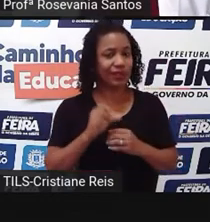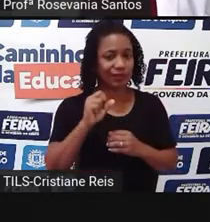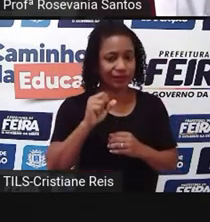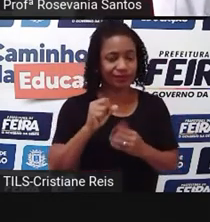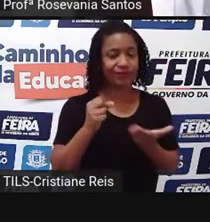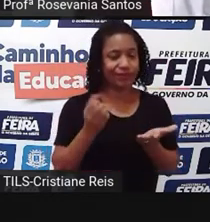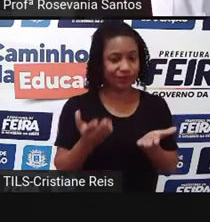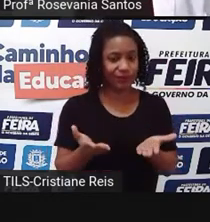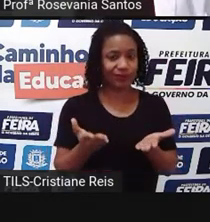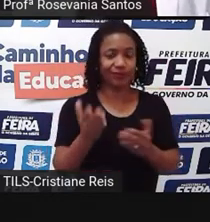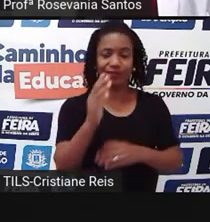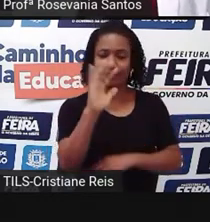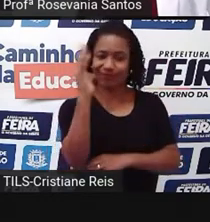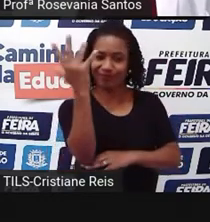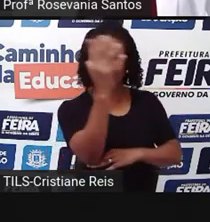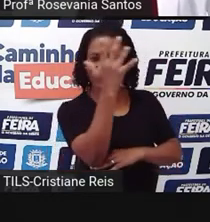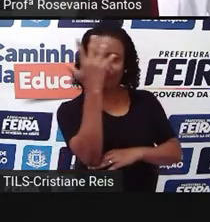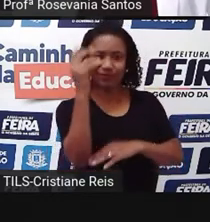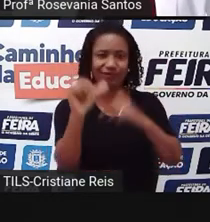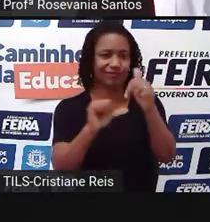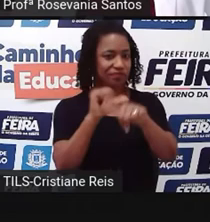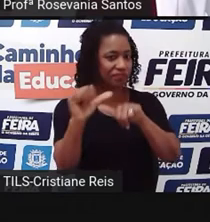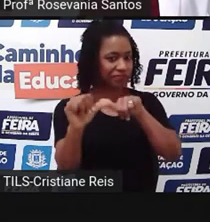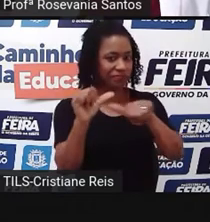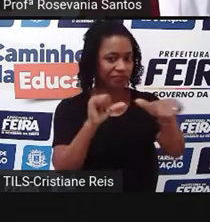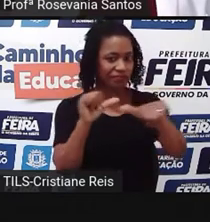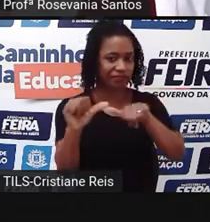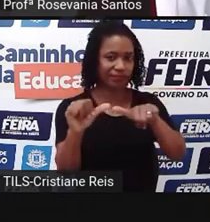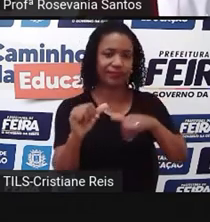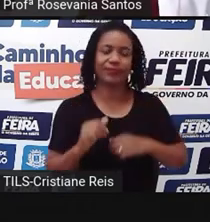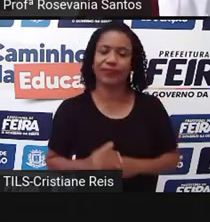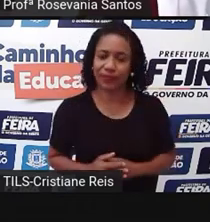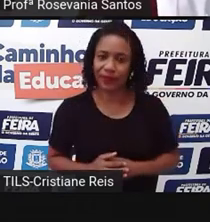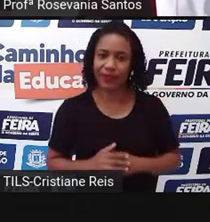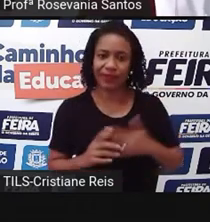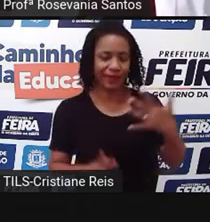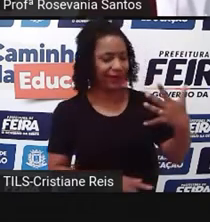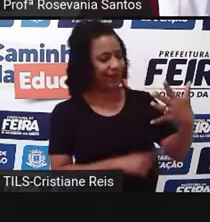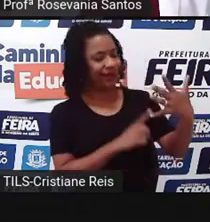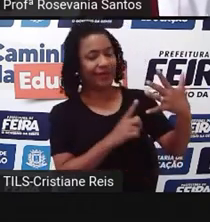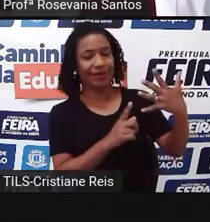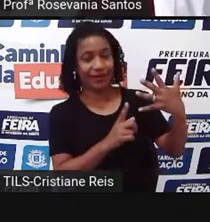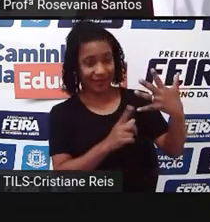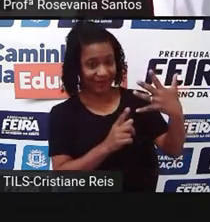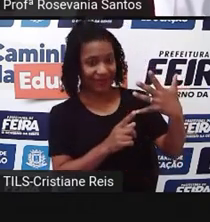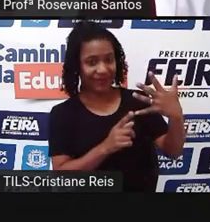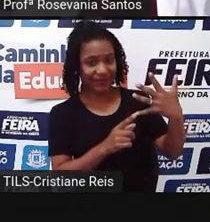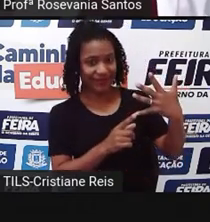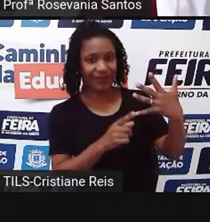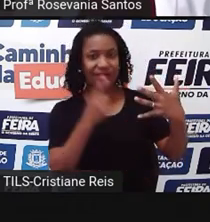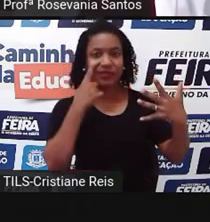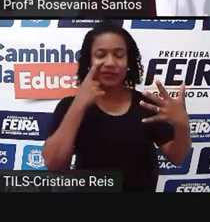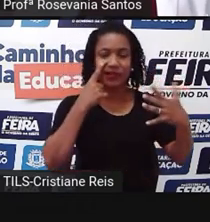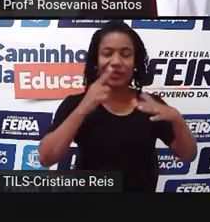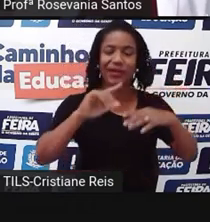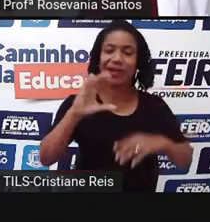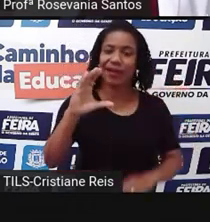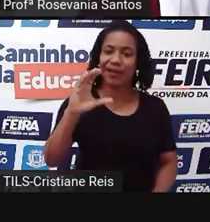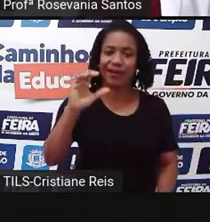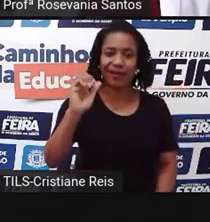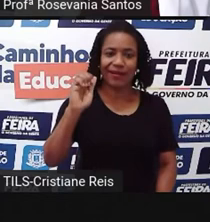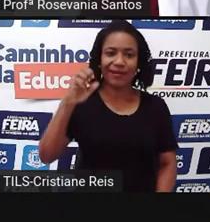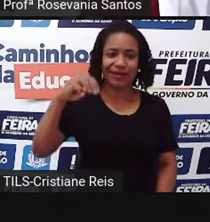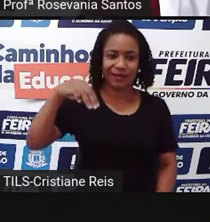planta. Bom, a outra, né, vegetação específica são os campos, como vocês estão percebendo, é